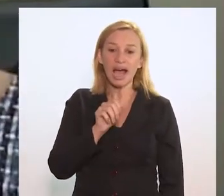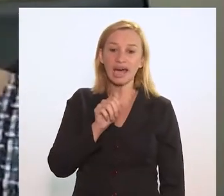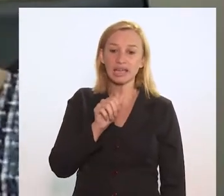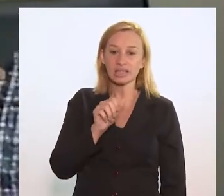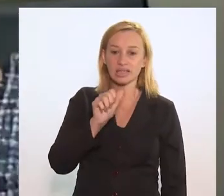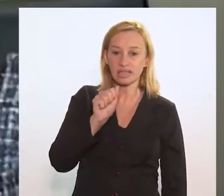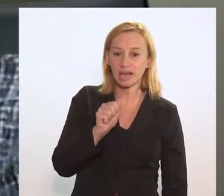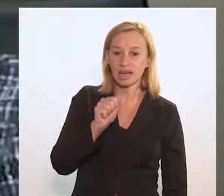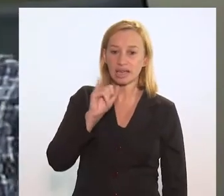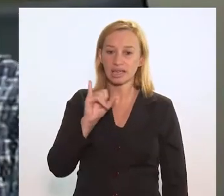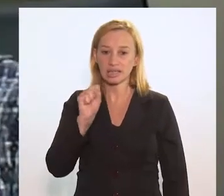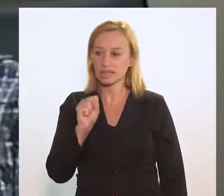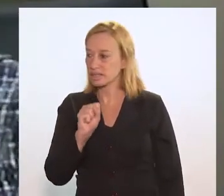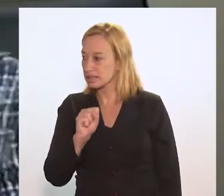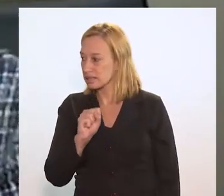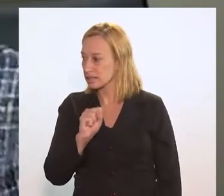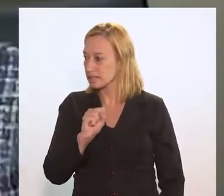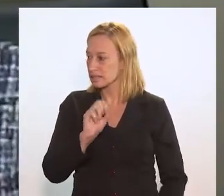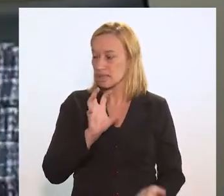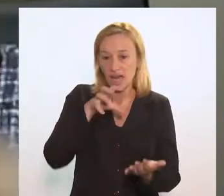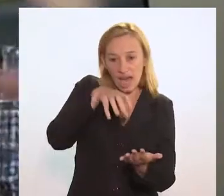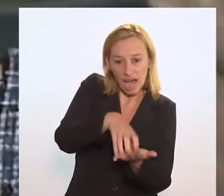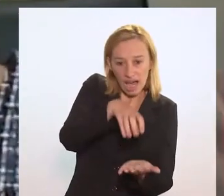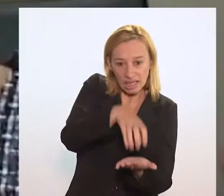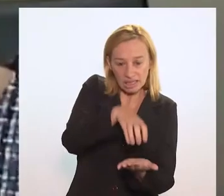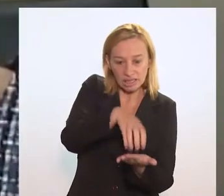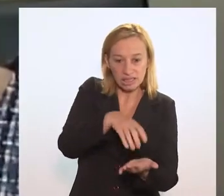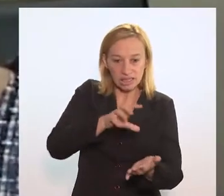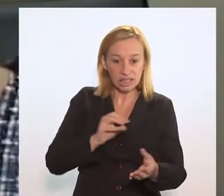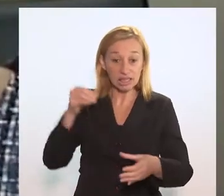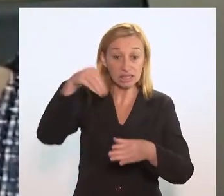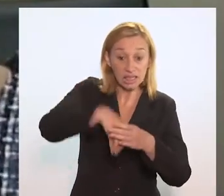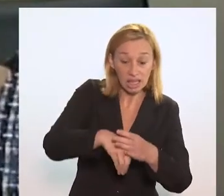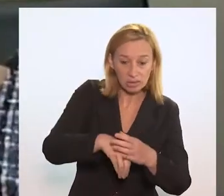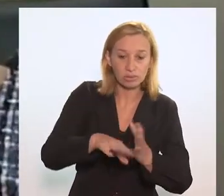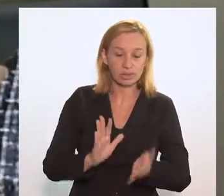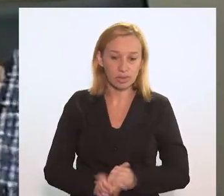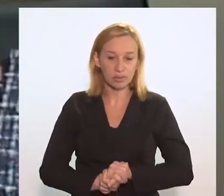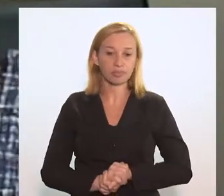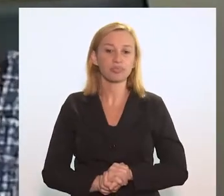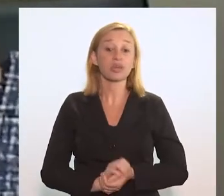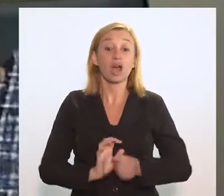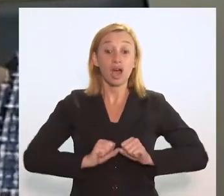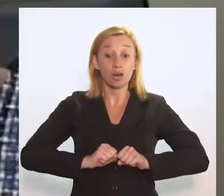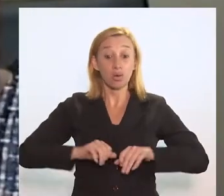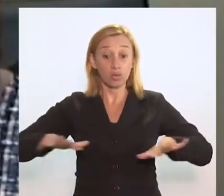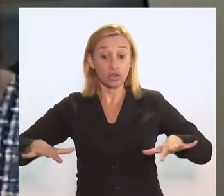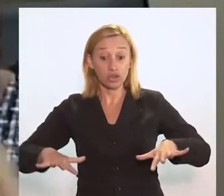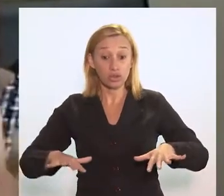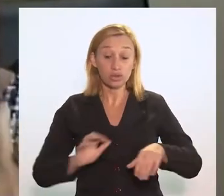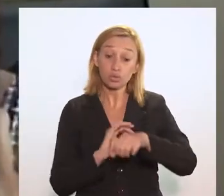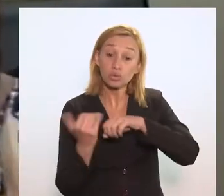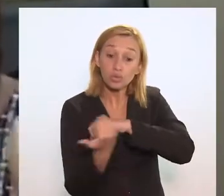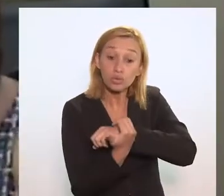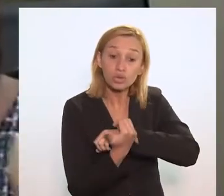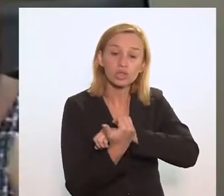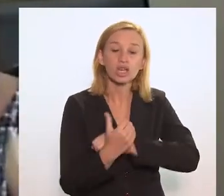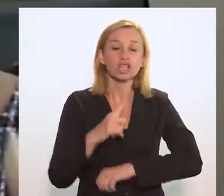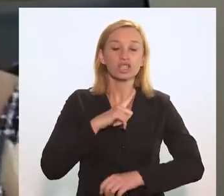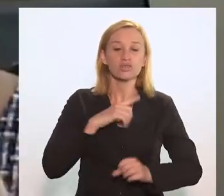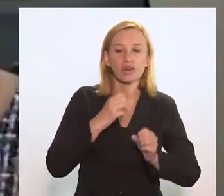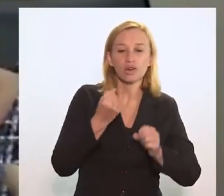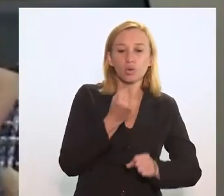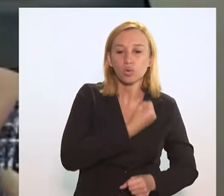A causa da morte era a tuberculose, mas dentro de um cenário da AIDS. Com a Covid-19, nós tivemos